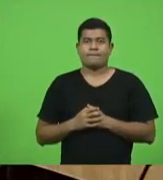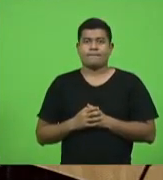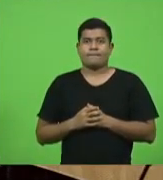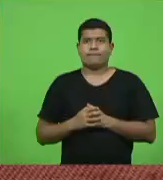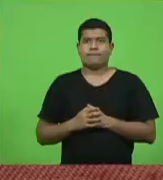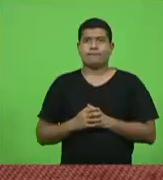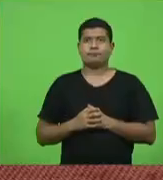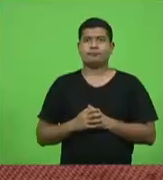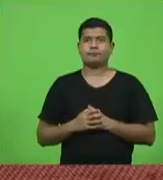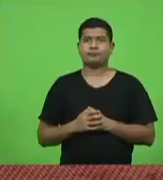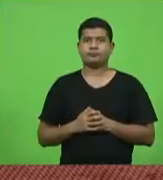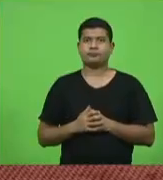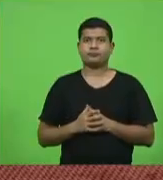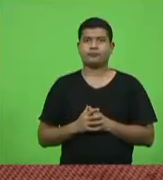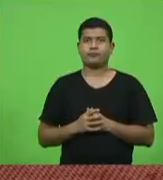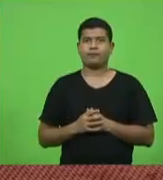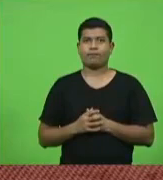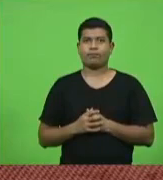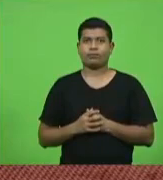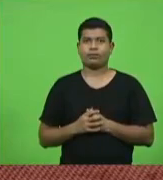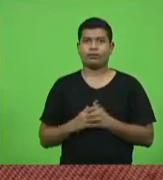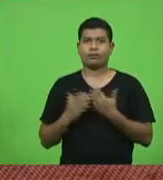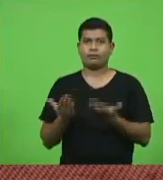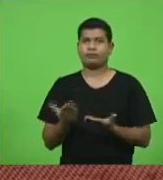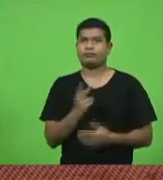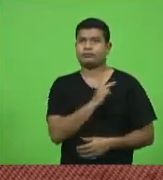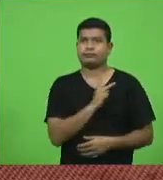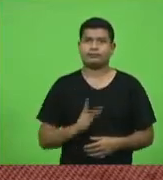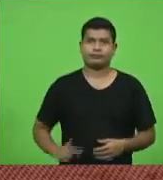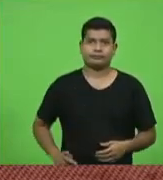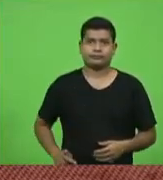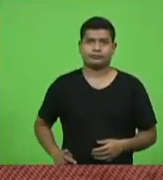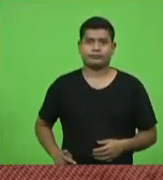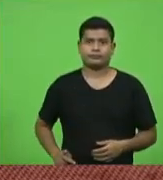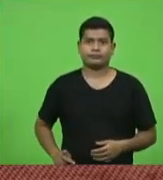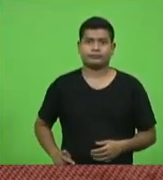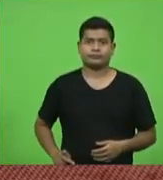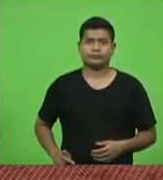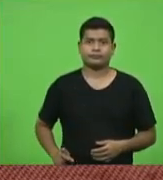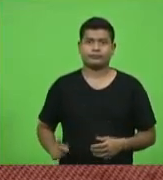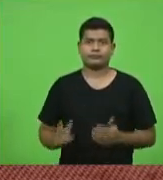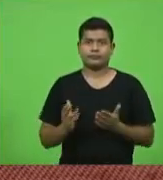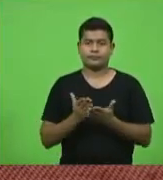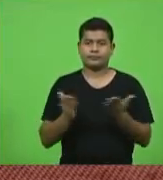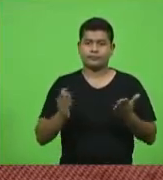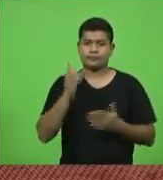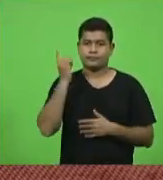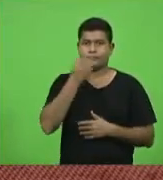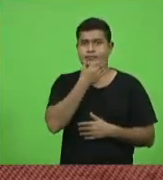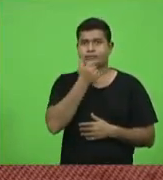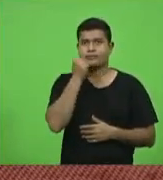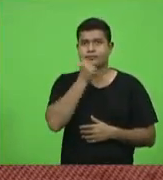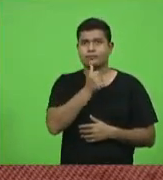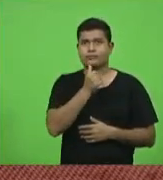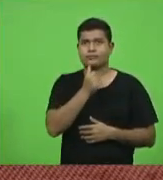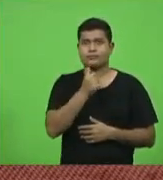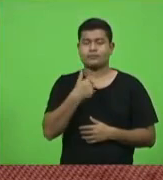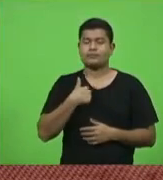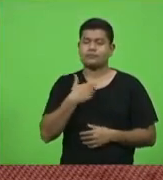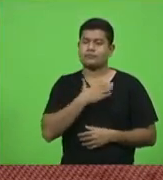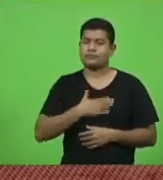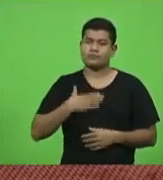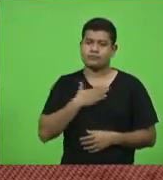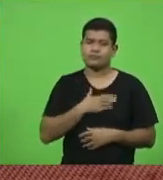senhor presidente senhores deputados eu gostaria também